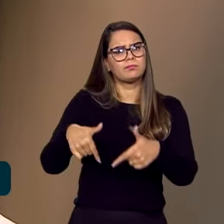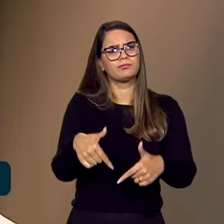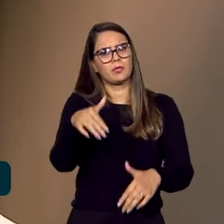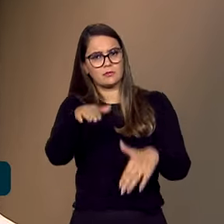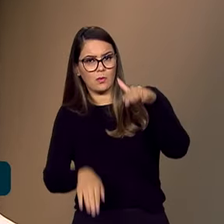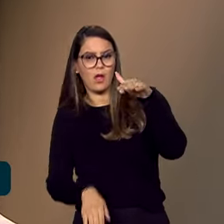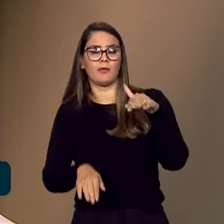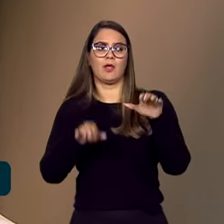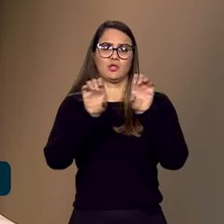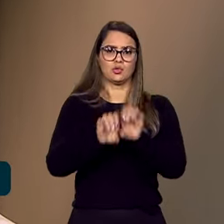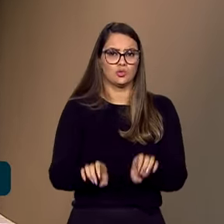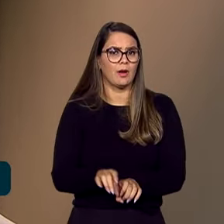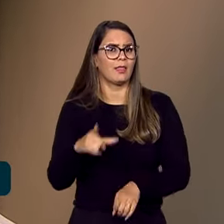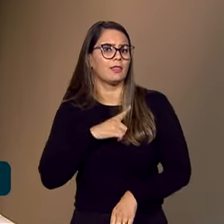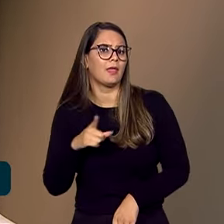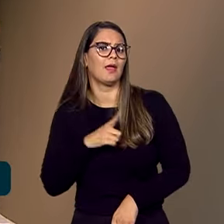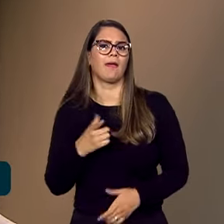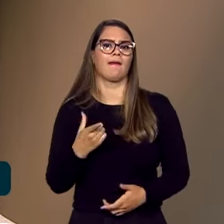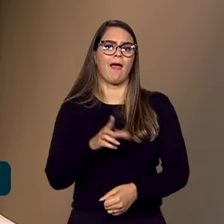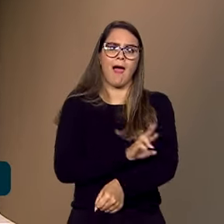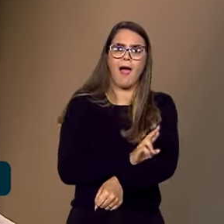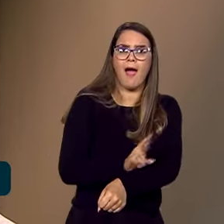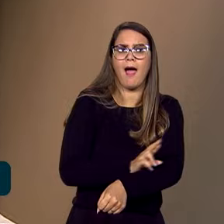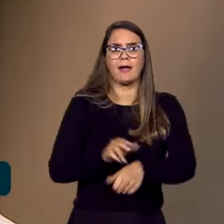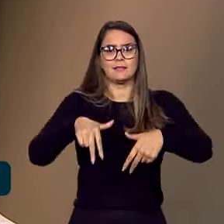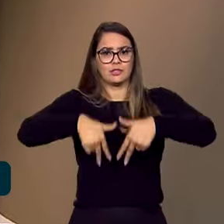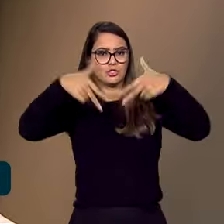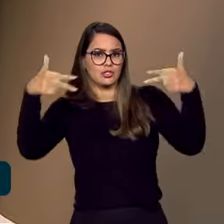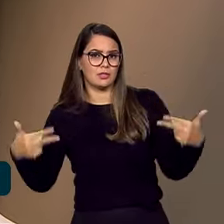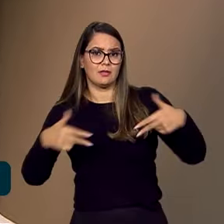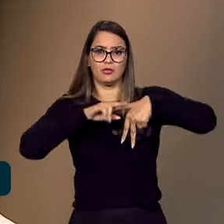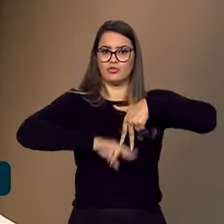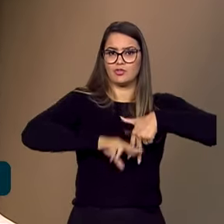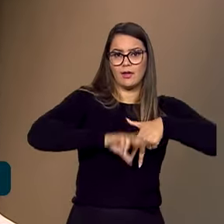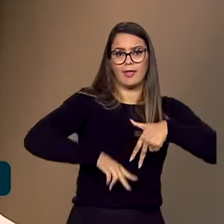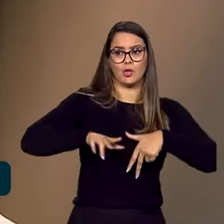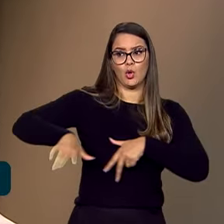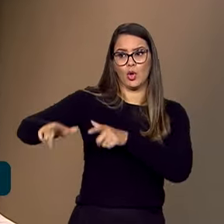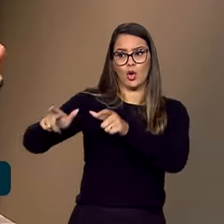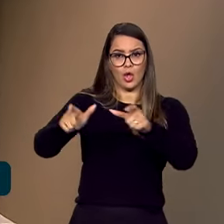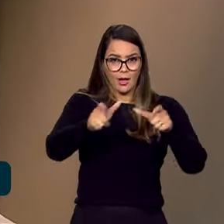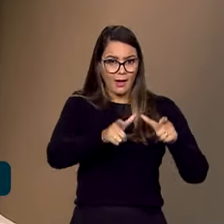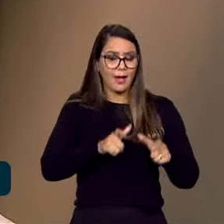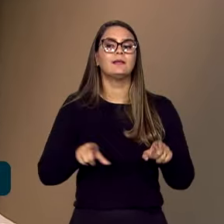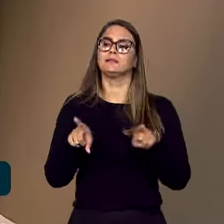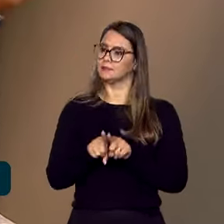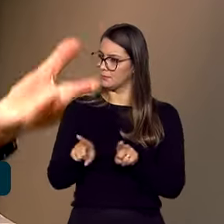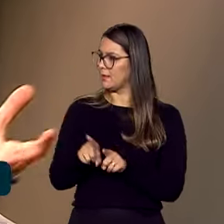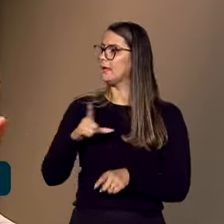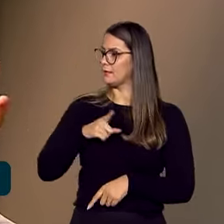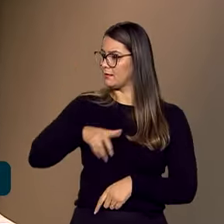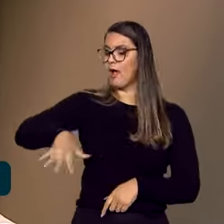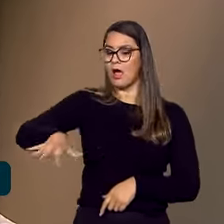desigualdades estruturais de raça, de etnia, de gênero, territoriais também, né? Porque a